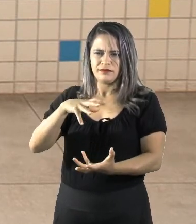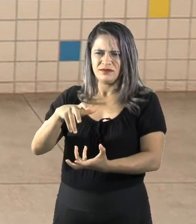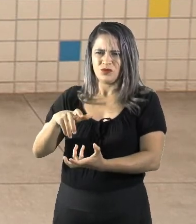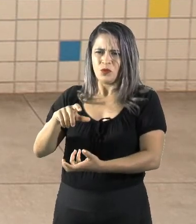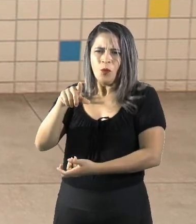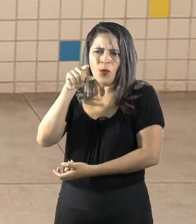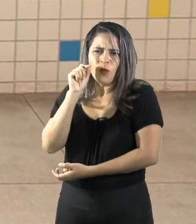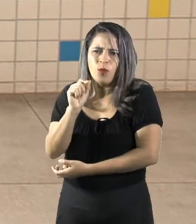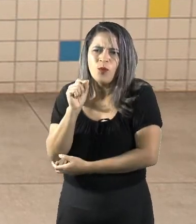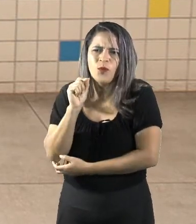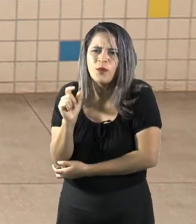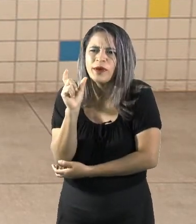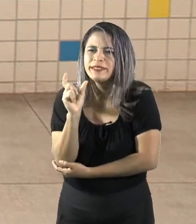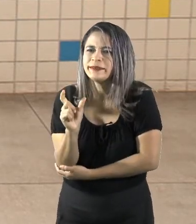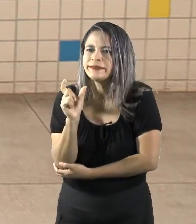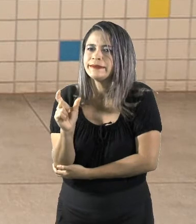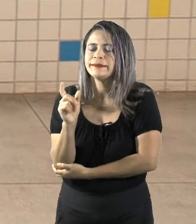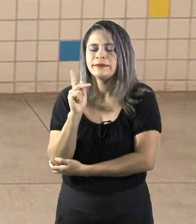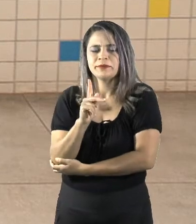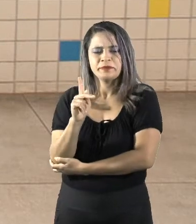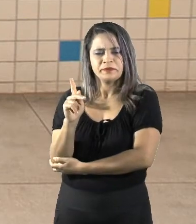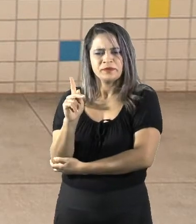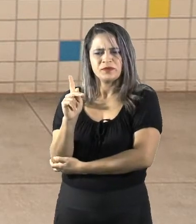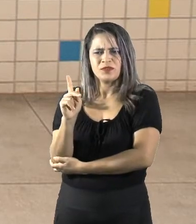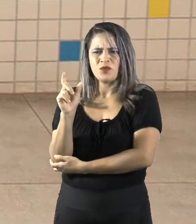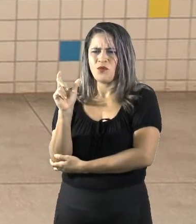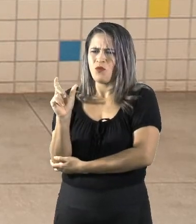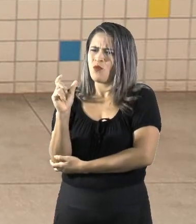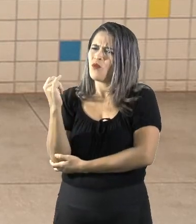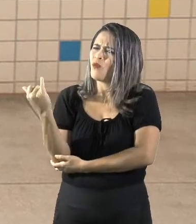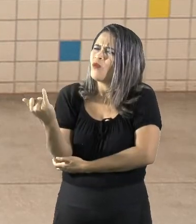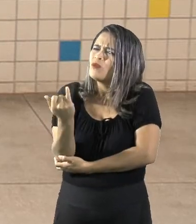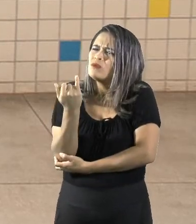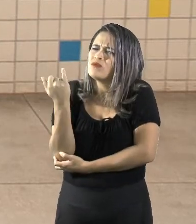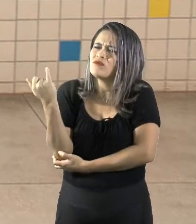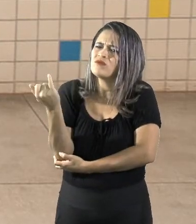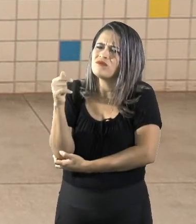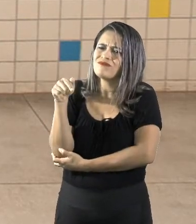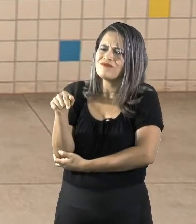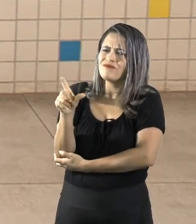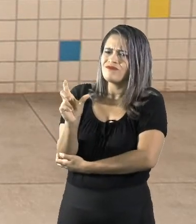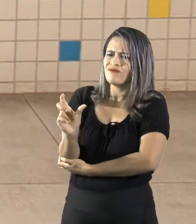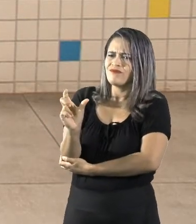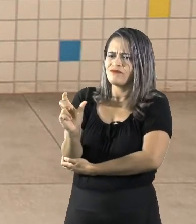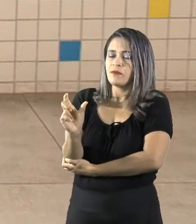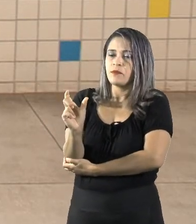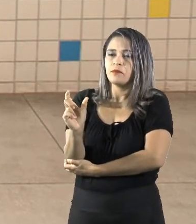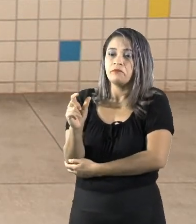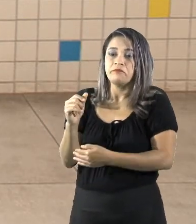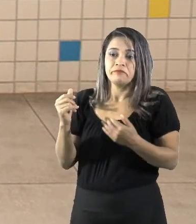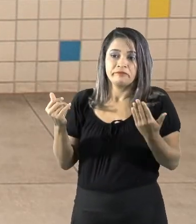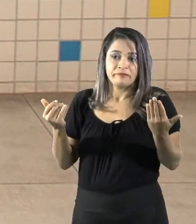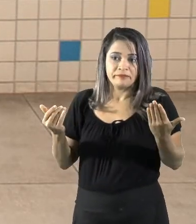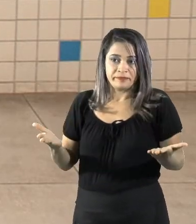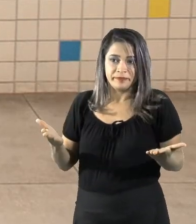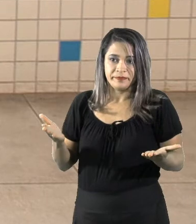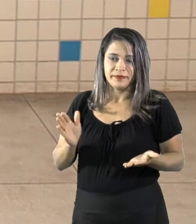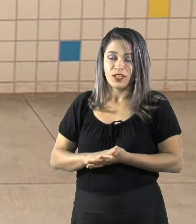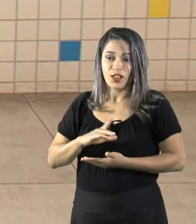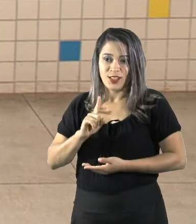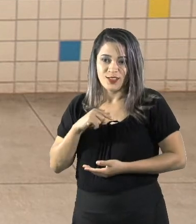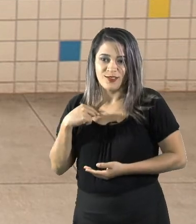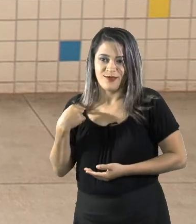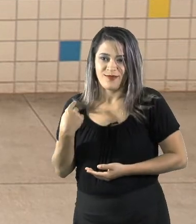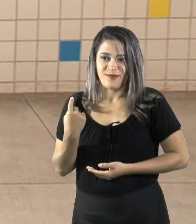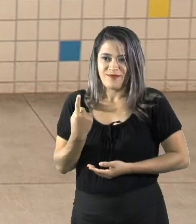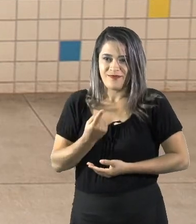que ela quer dizer? Qual é a importância dela? Nós, o nosso planeta